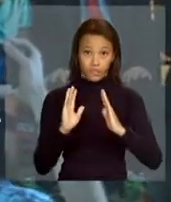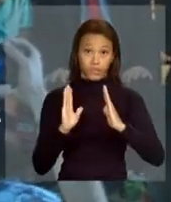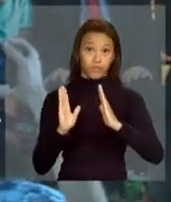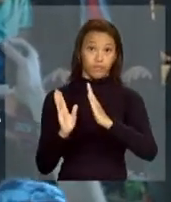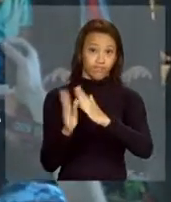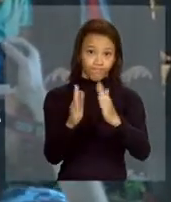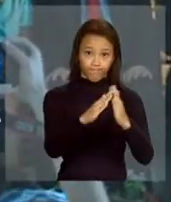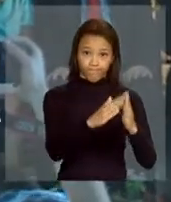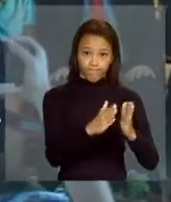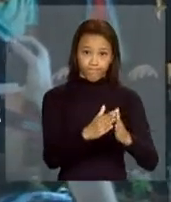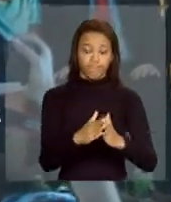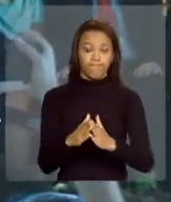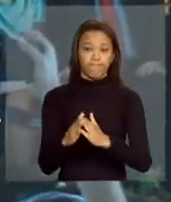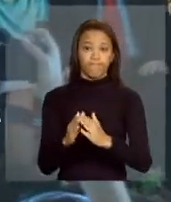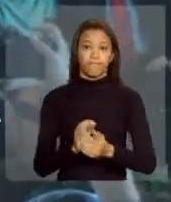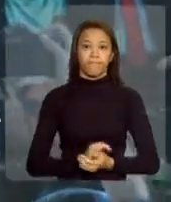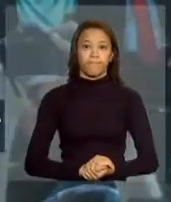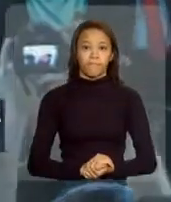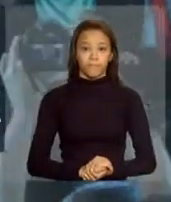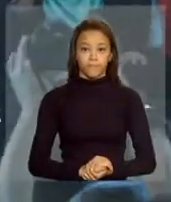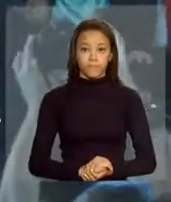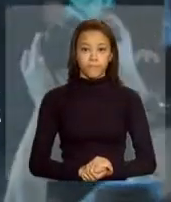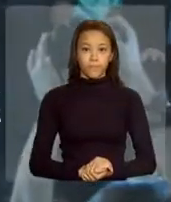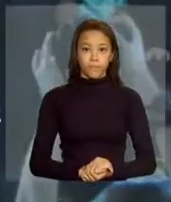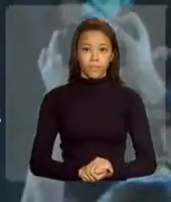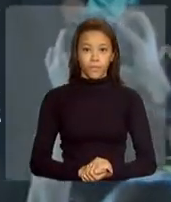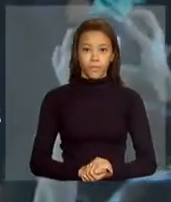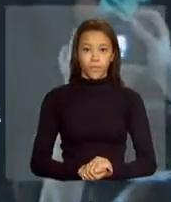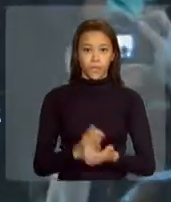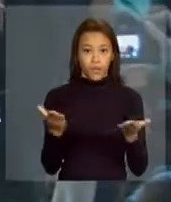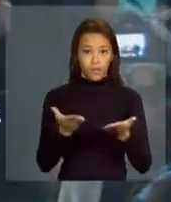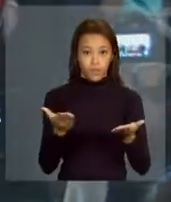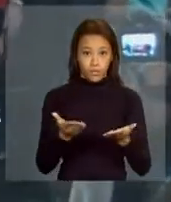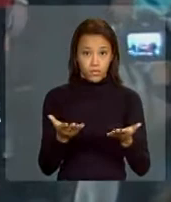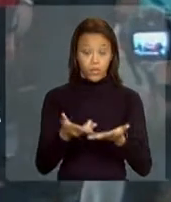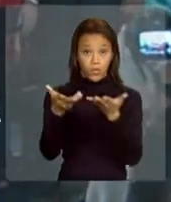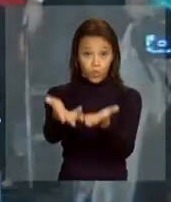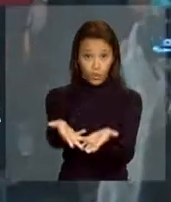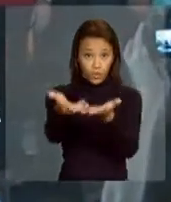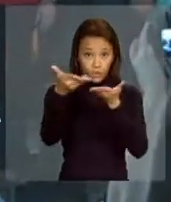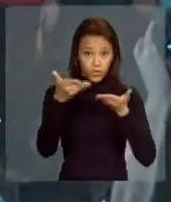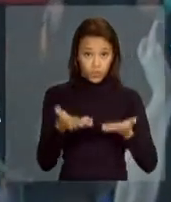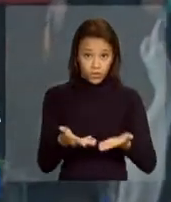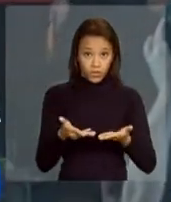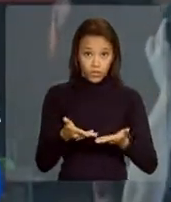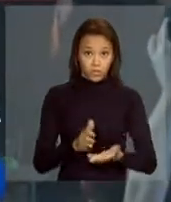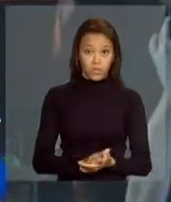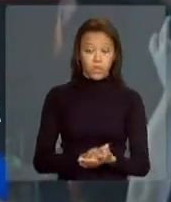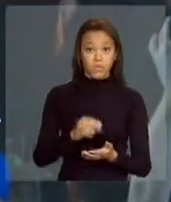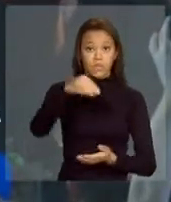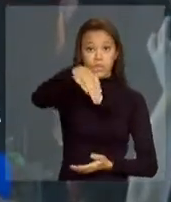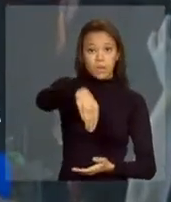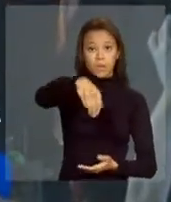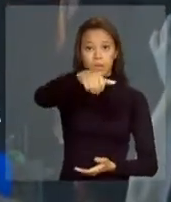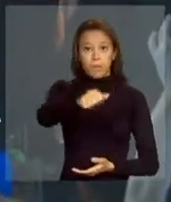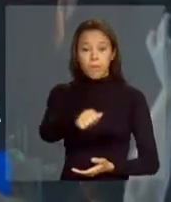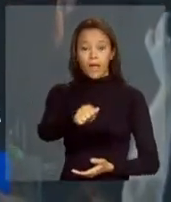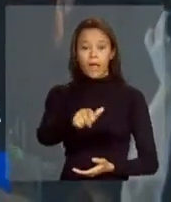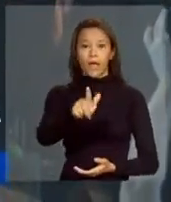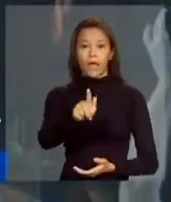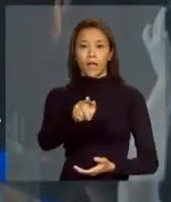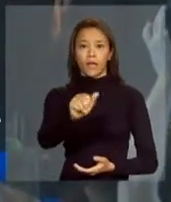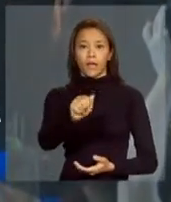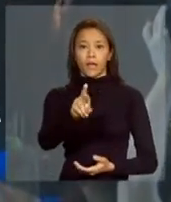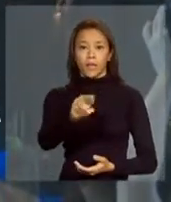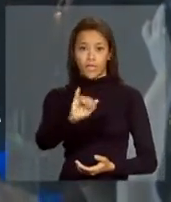unidades habitacionais. Convidamos a senhora Margarida Flores de